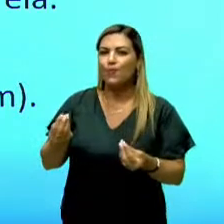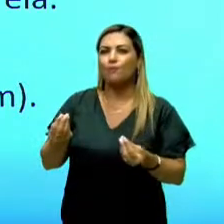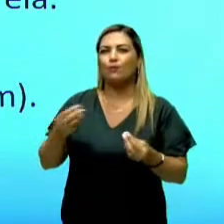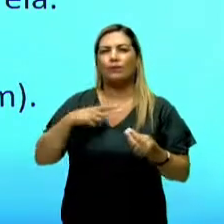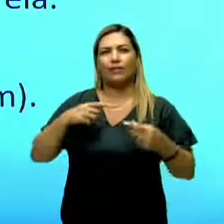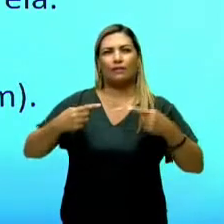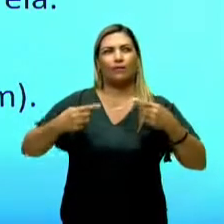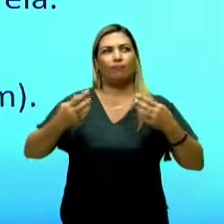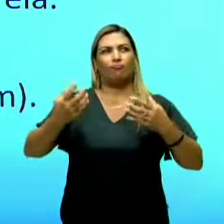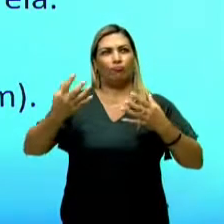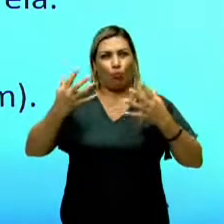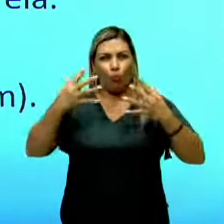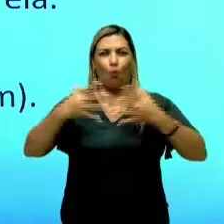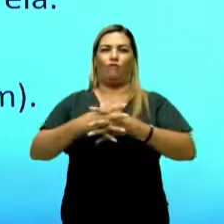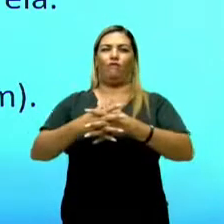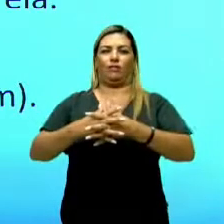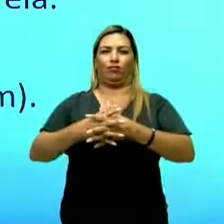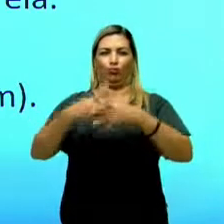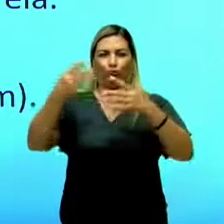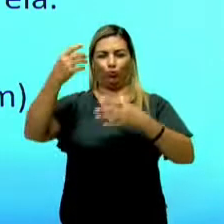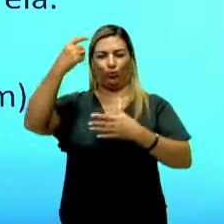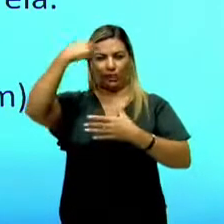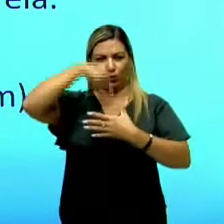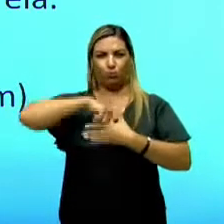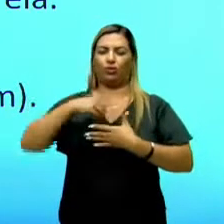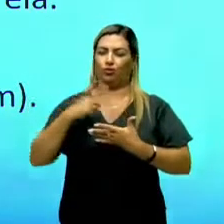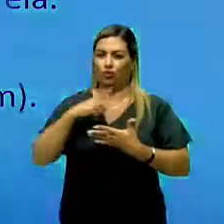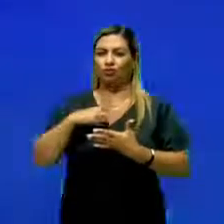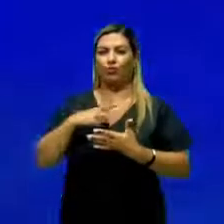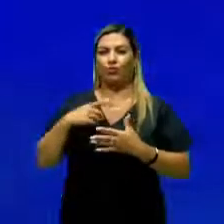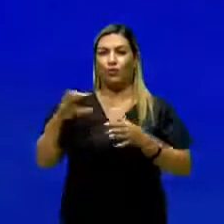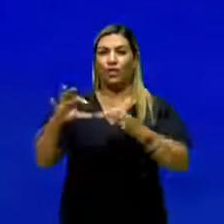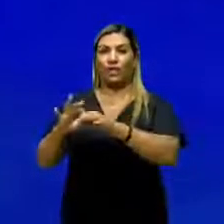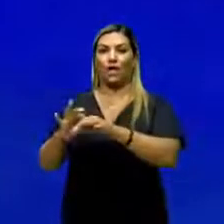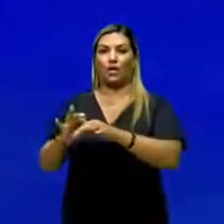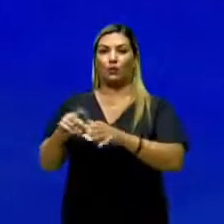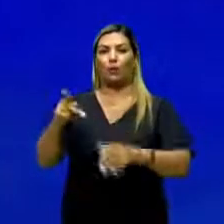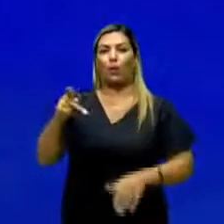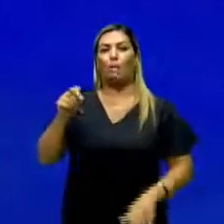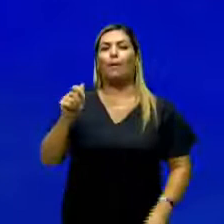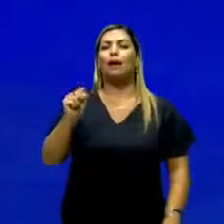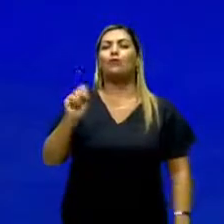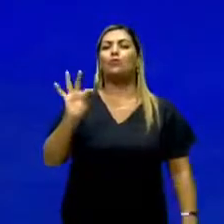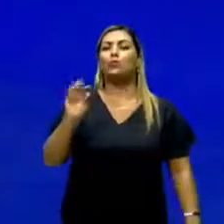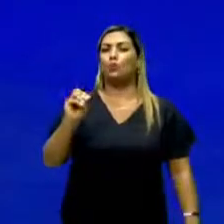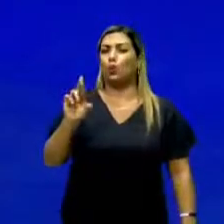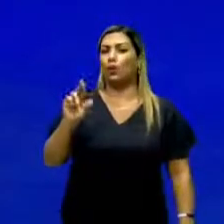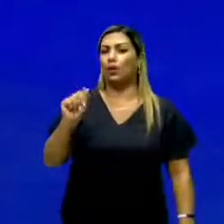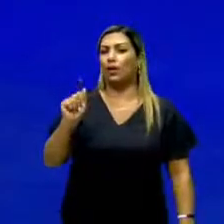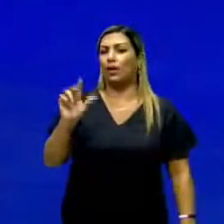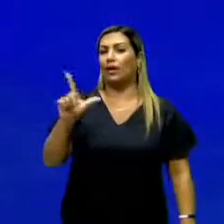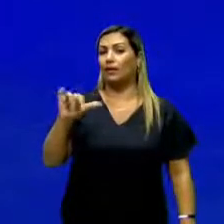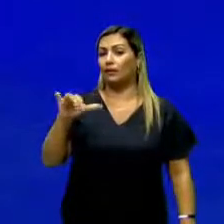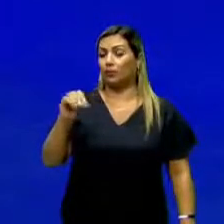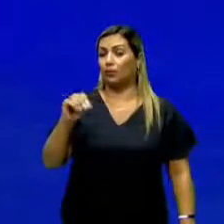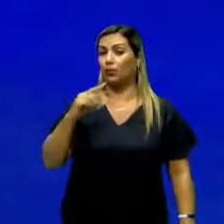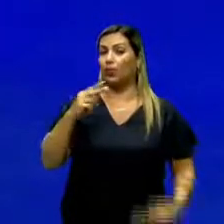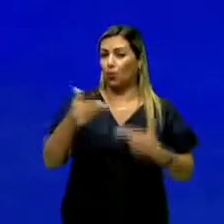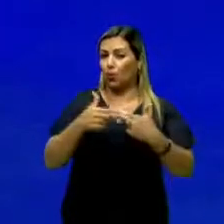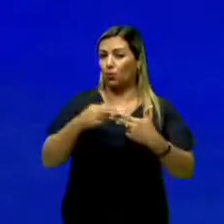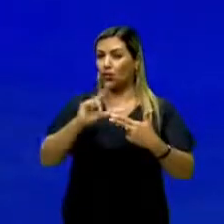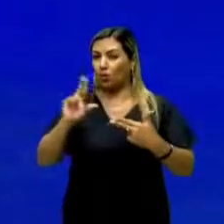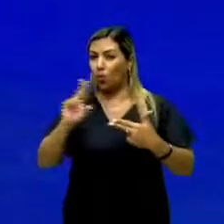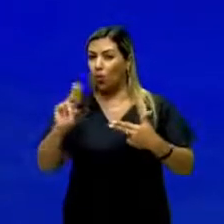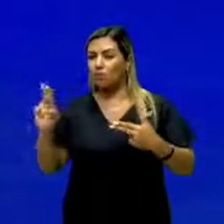conflito muito grande, e vão estar muito ligados ao pastoralismo, eles vão usar pseudônimos. Normalmente, os